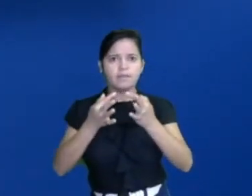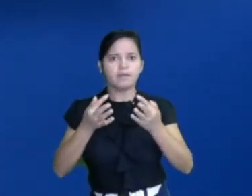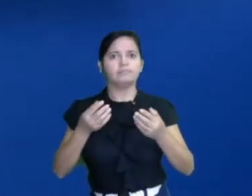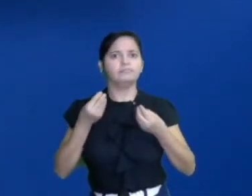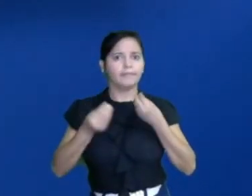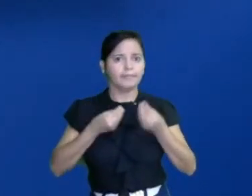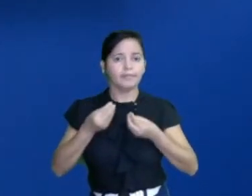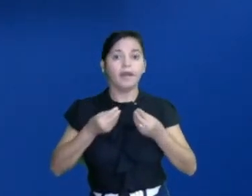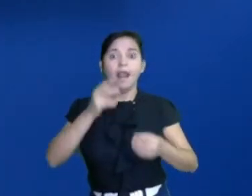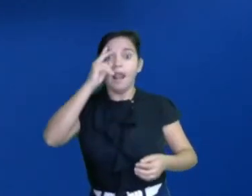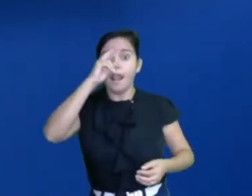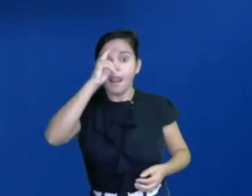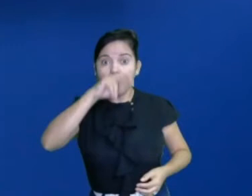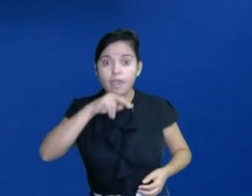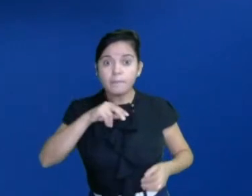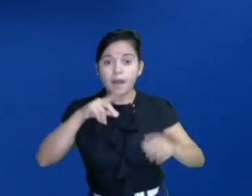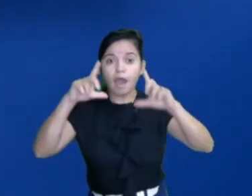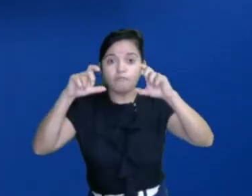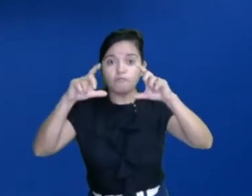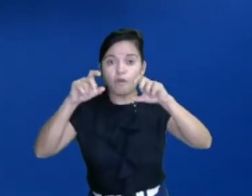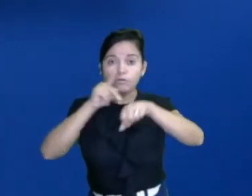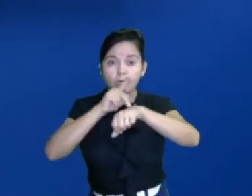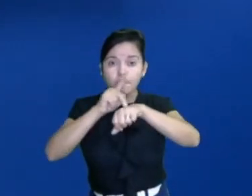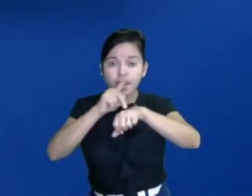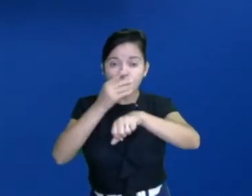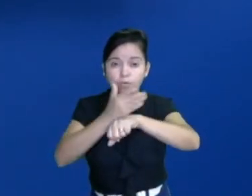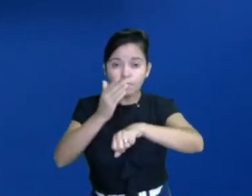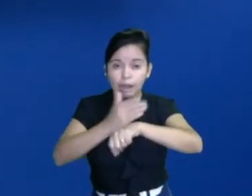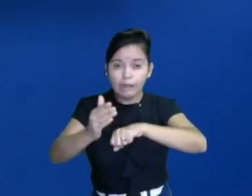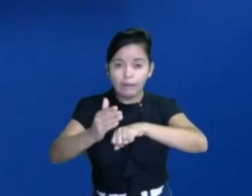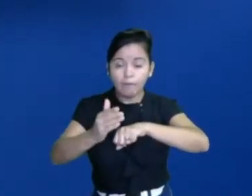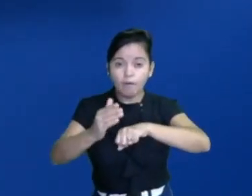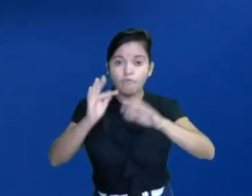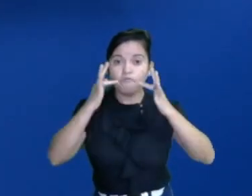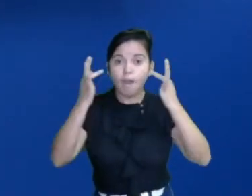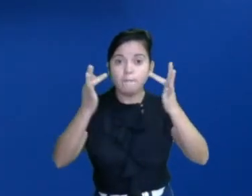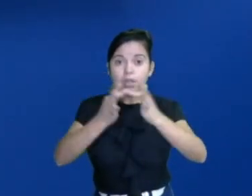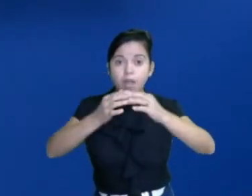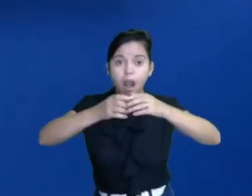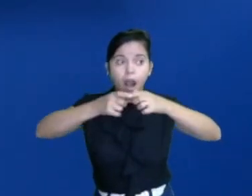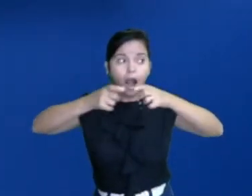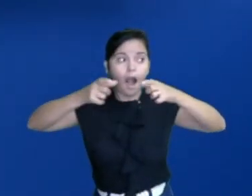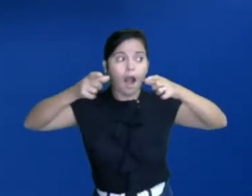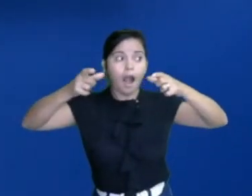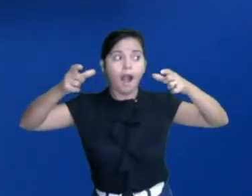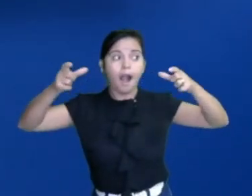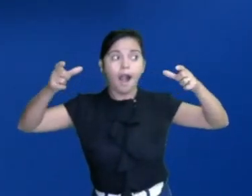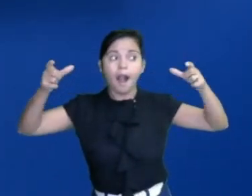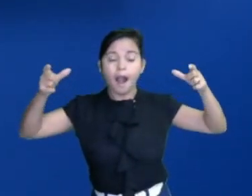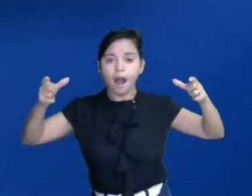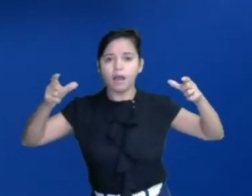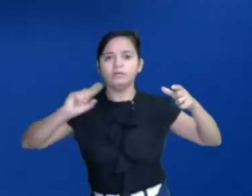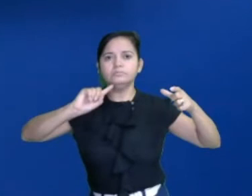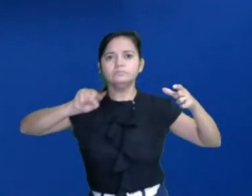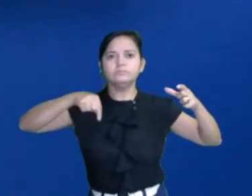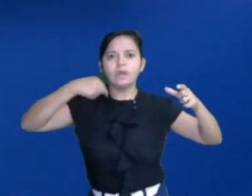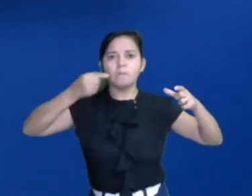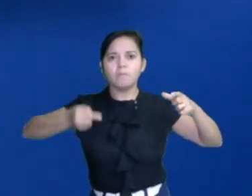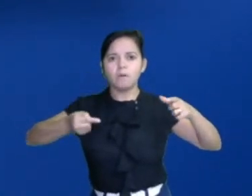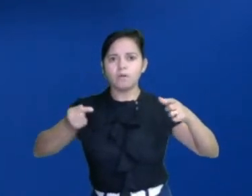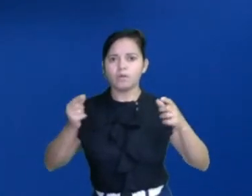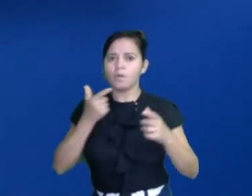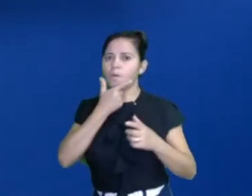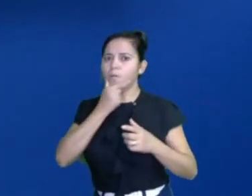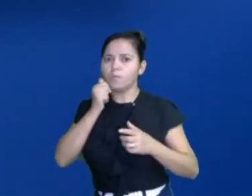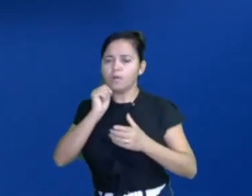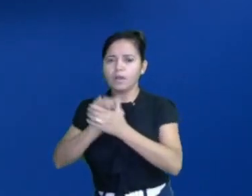a gente viu? De um pai e uma mãe cheio de filhos. E depois um casal com uma filha só. Lembram?